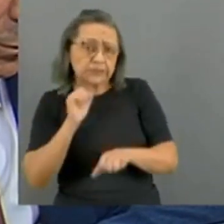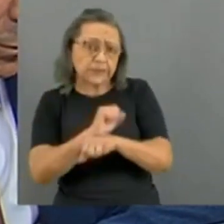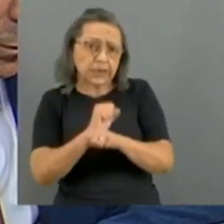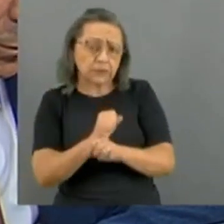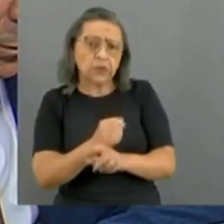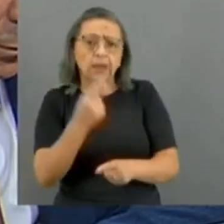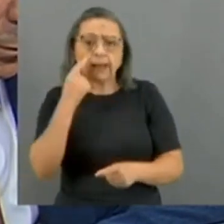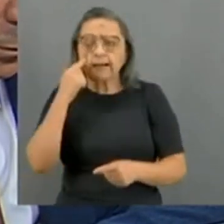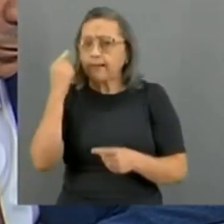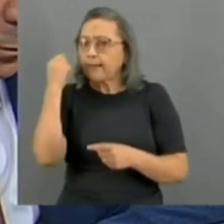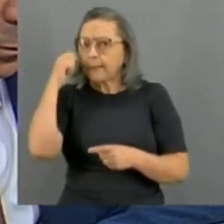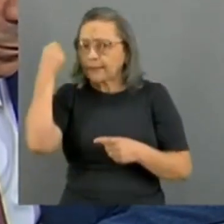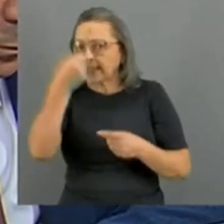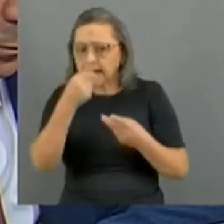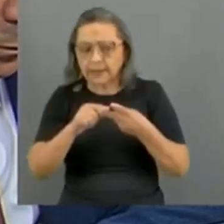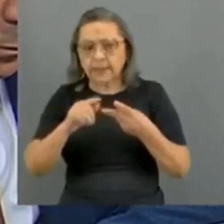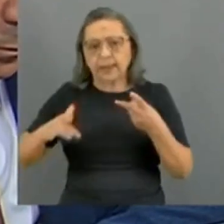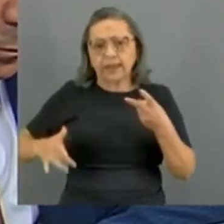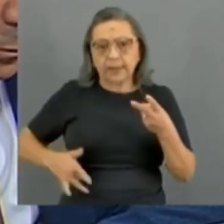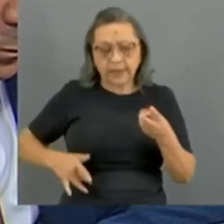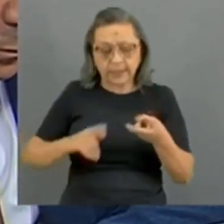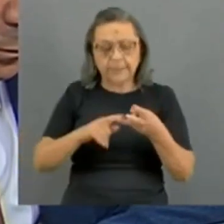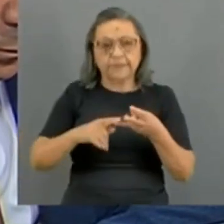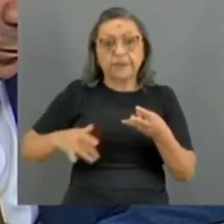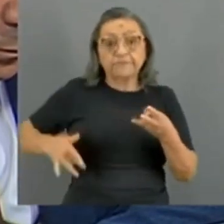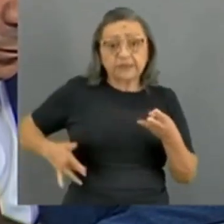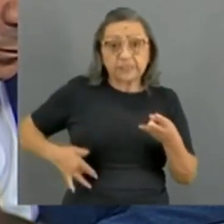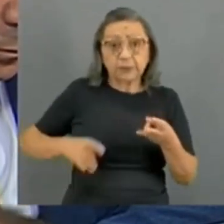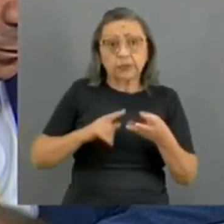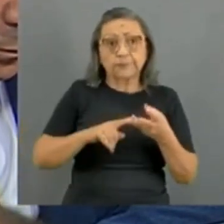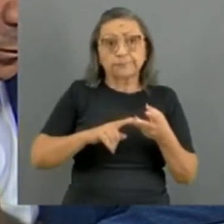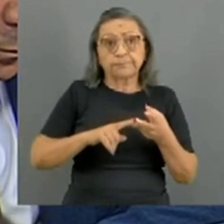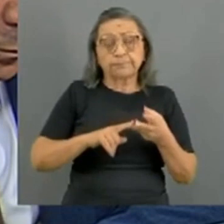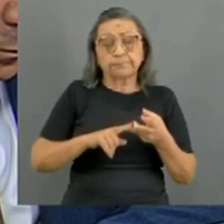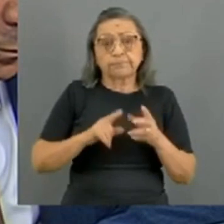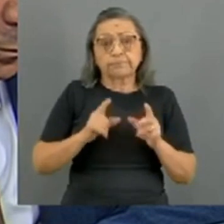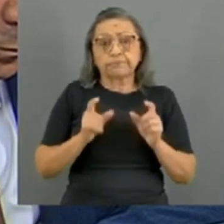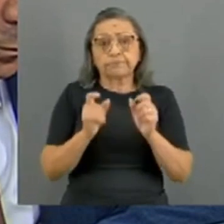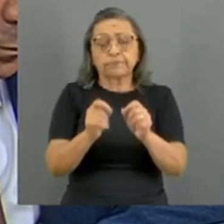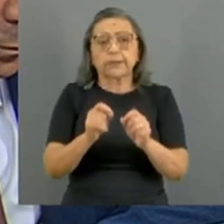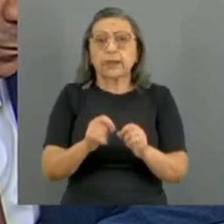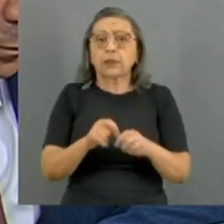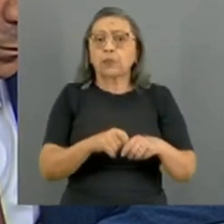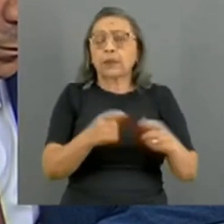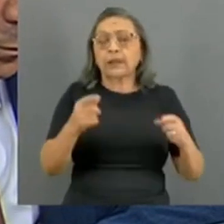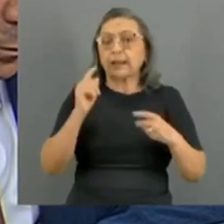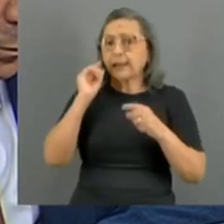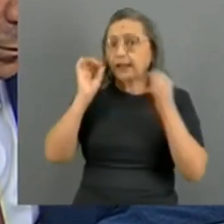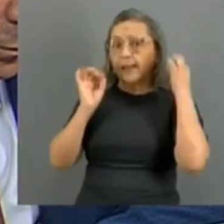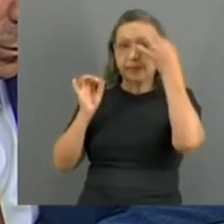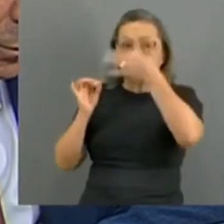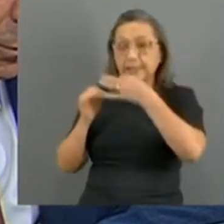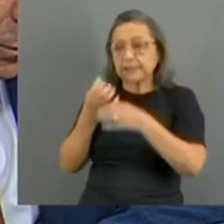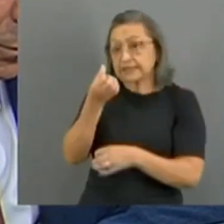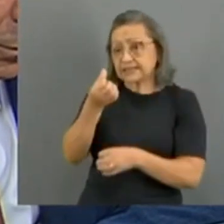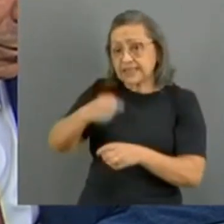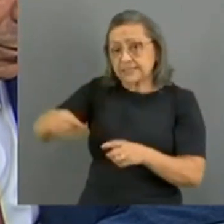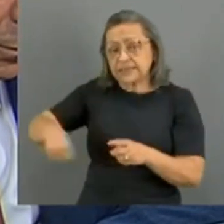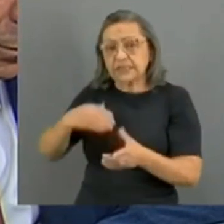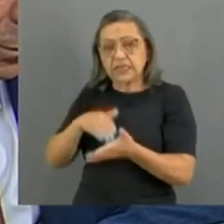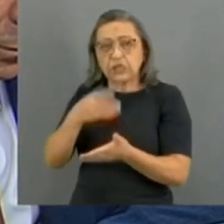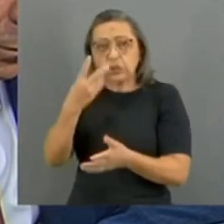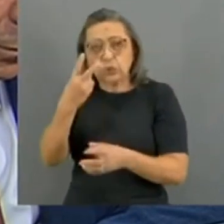catarata, hérnia, vesícula, postectomia, são o maior número, catarata seis meses a dois anos,